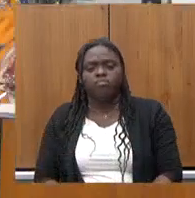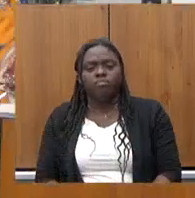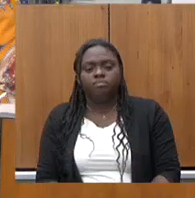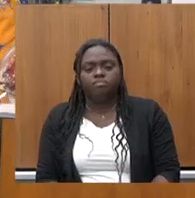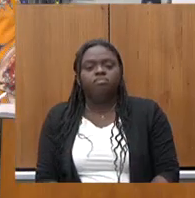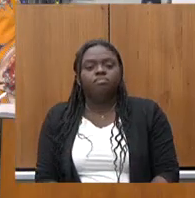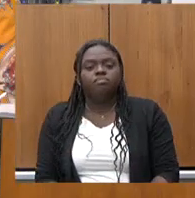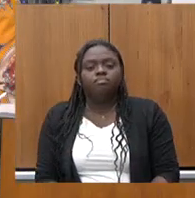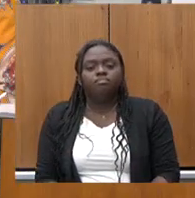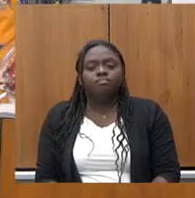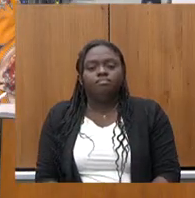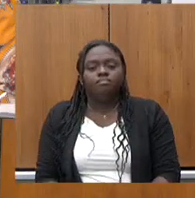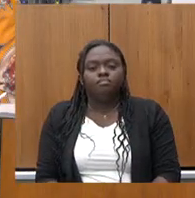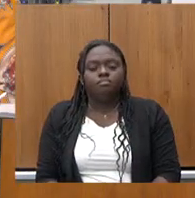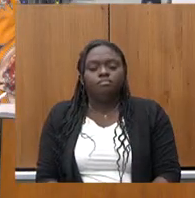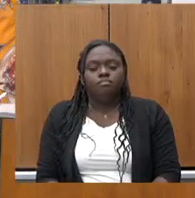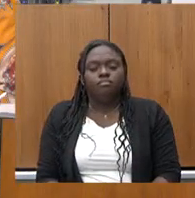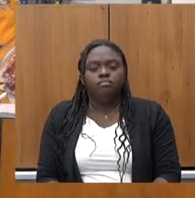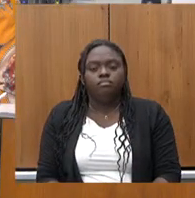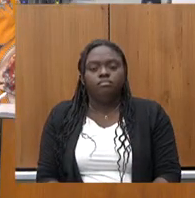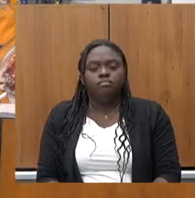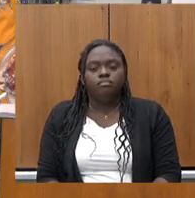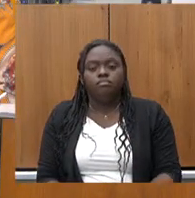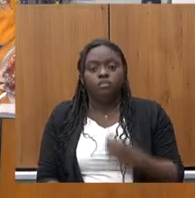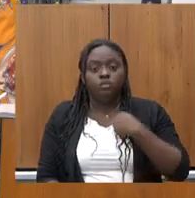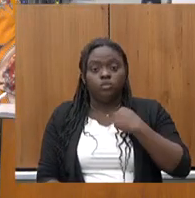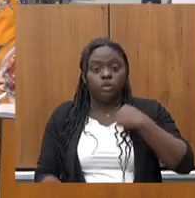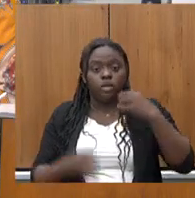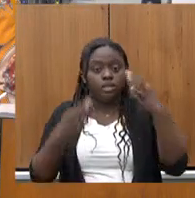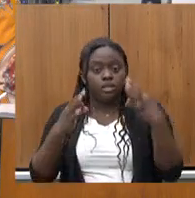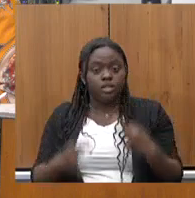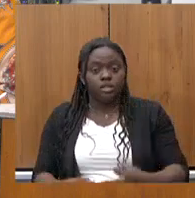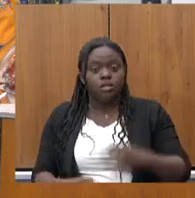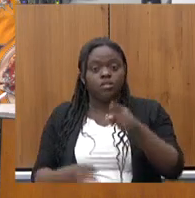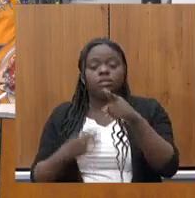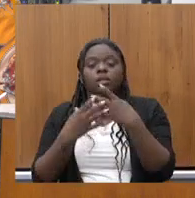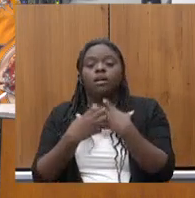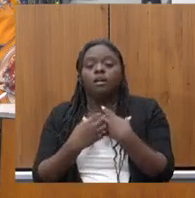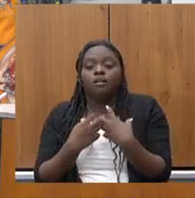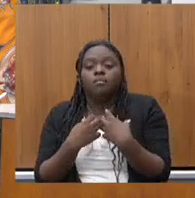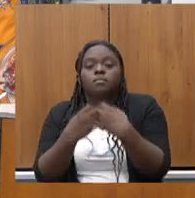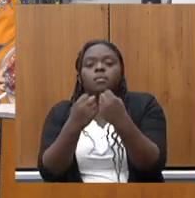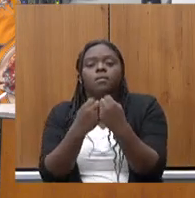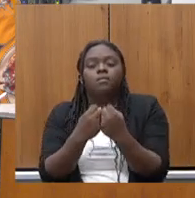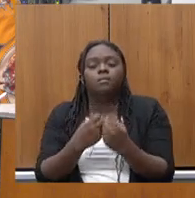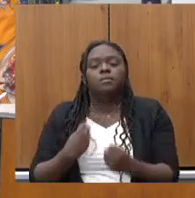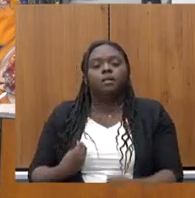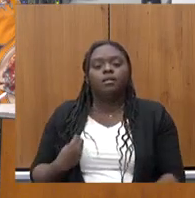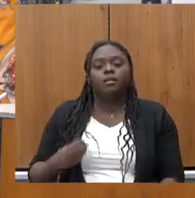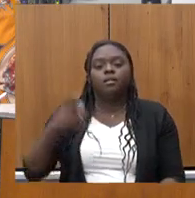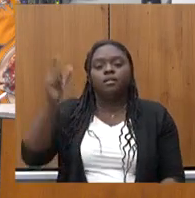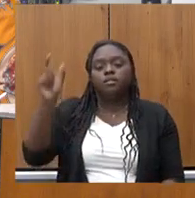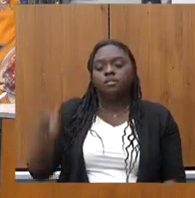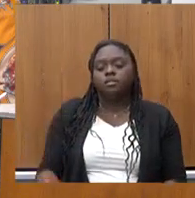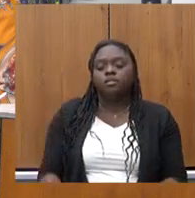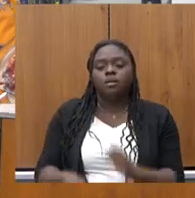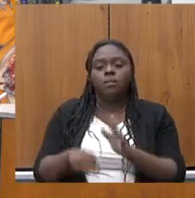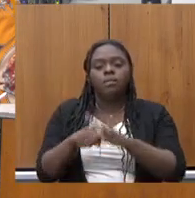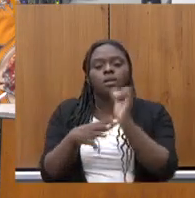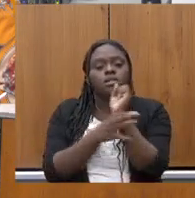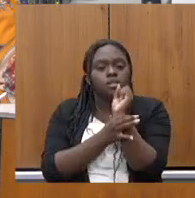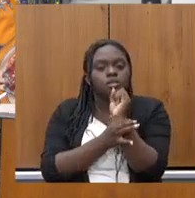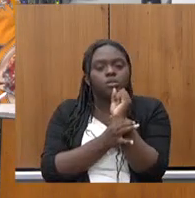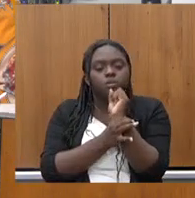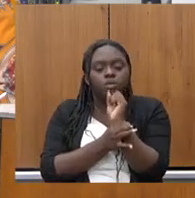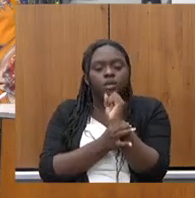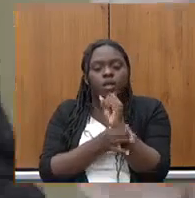Eu tenho certeza que o senhor abraça essa causa para tornar a vida do cidadão mais segura. Essas